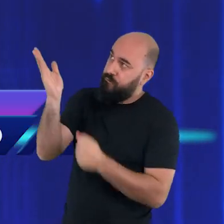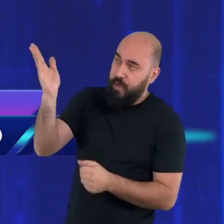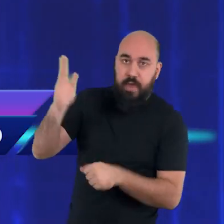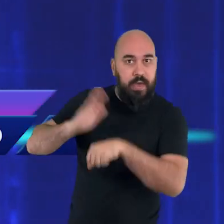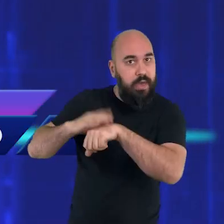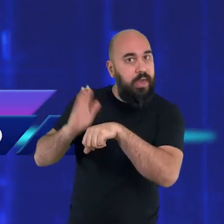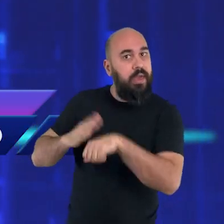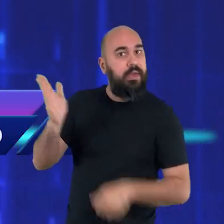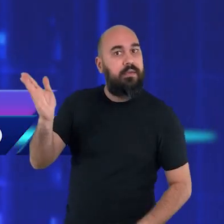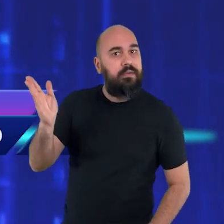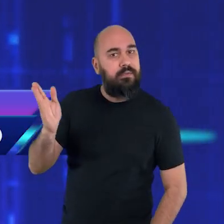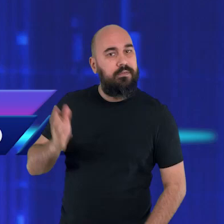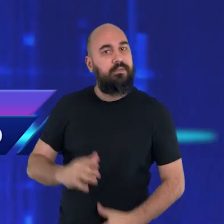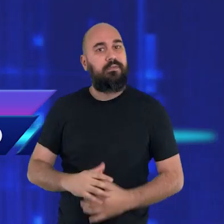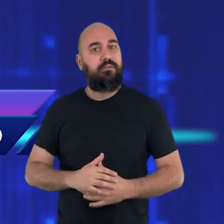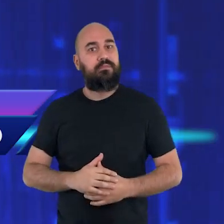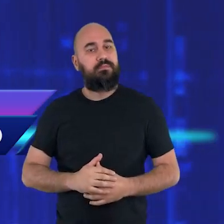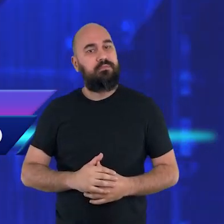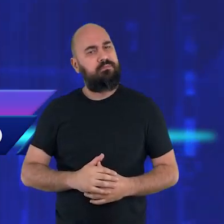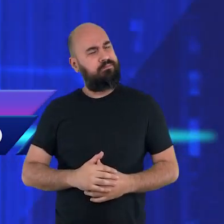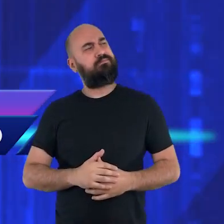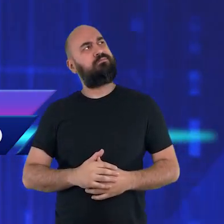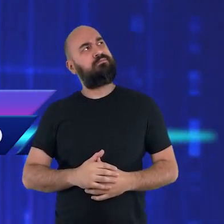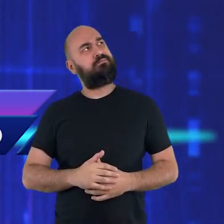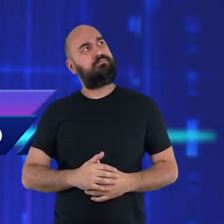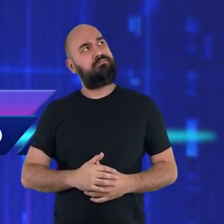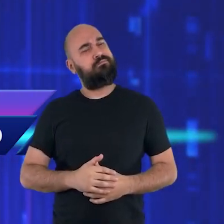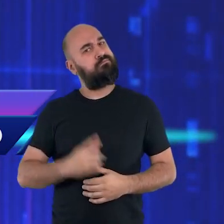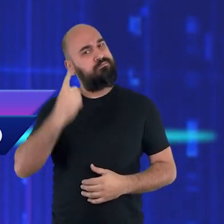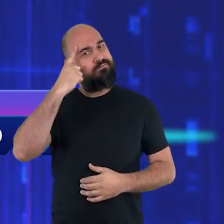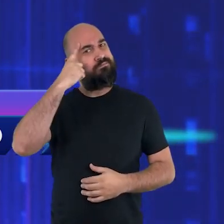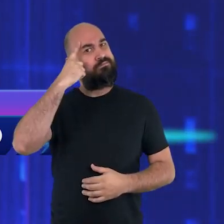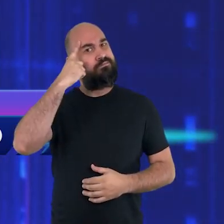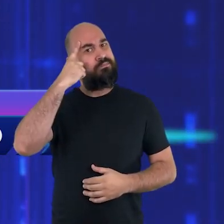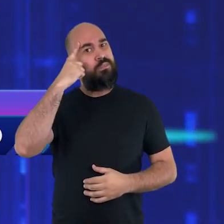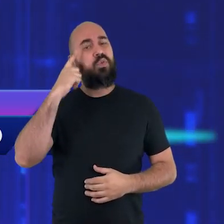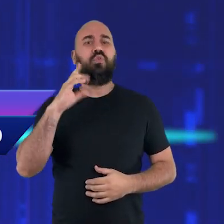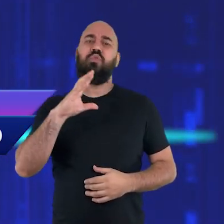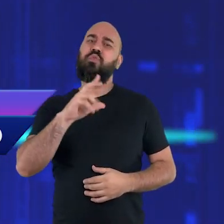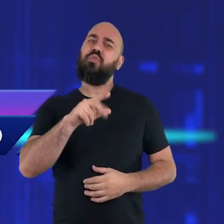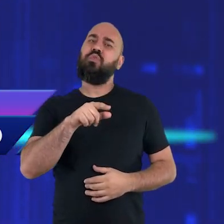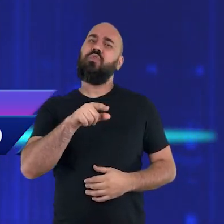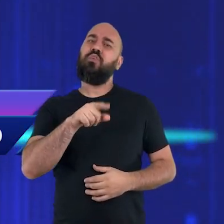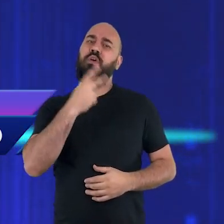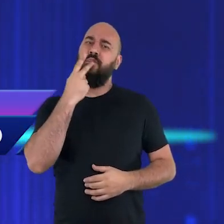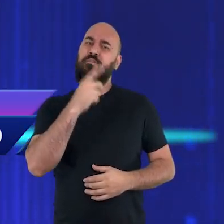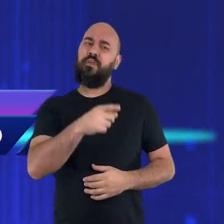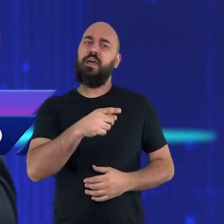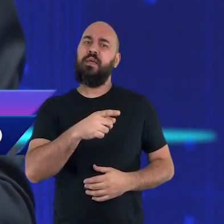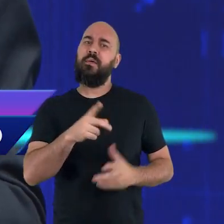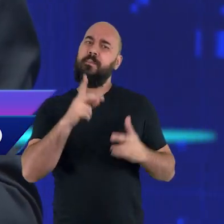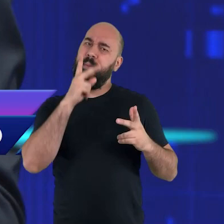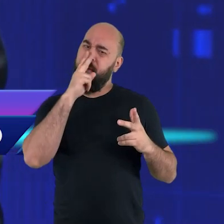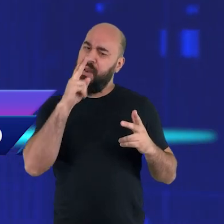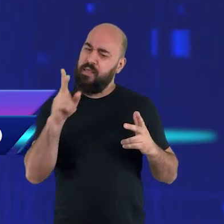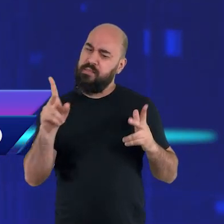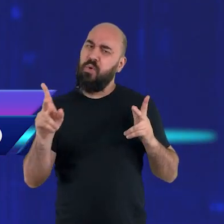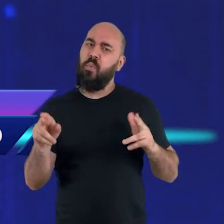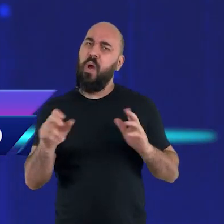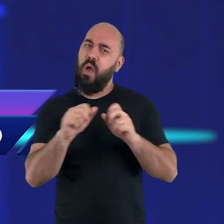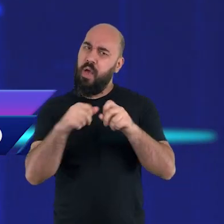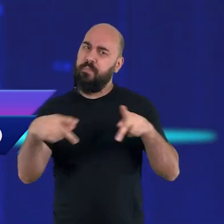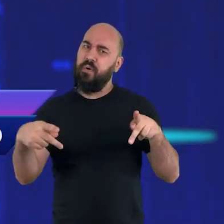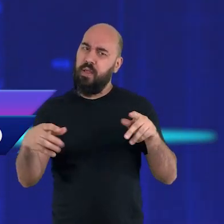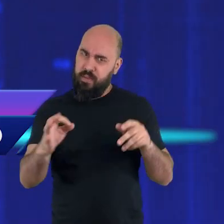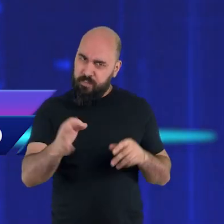Para para pensar comigo. Esta expressão aqui que aparece no quarto mandamento, não é a mesma expressão que nós vemos